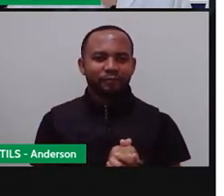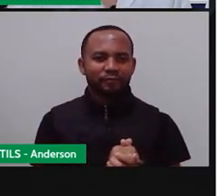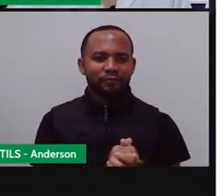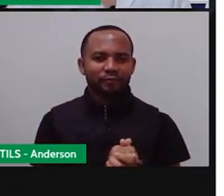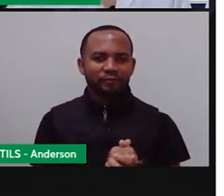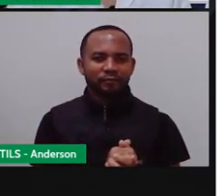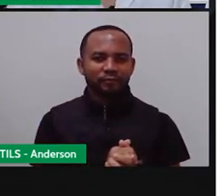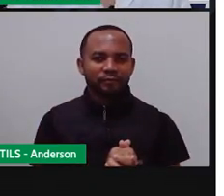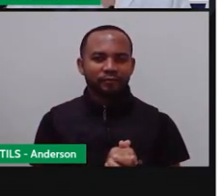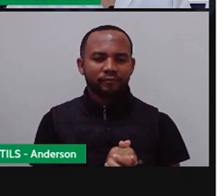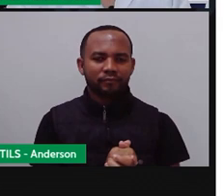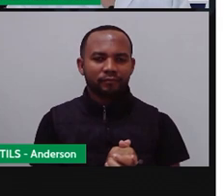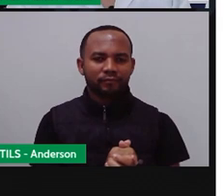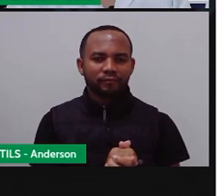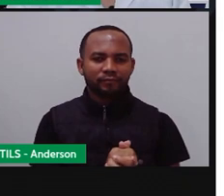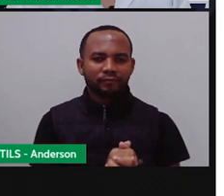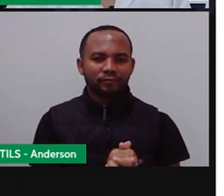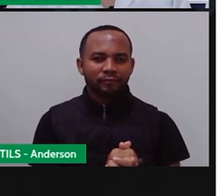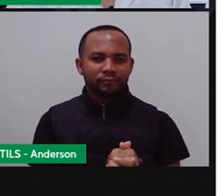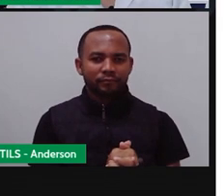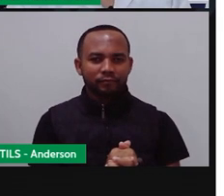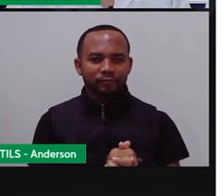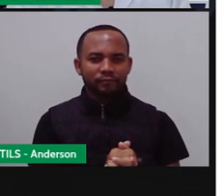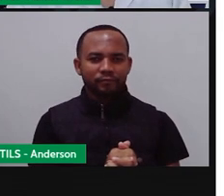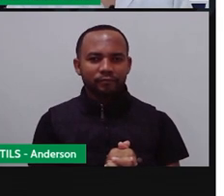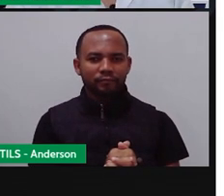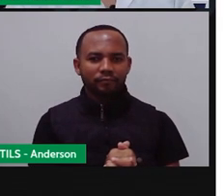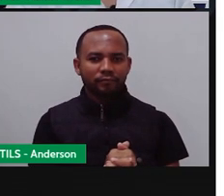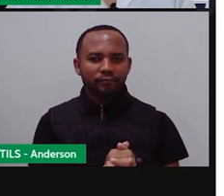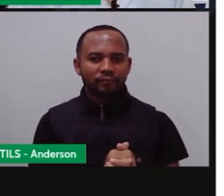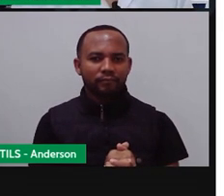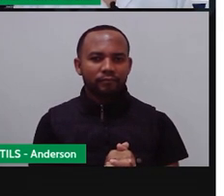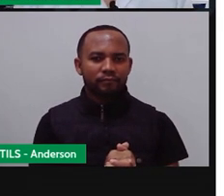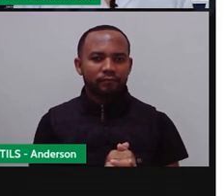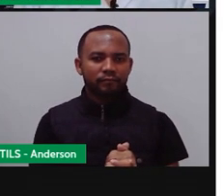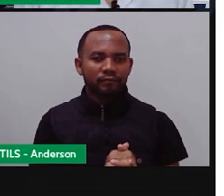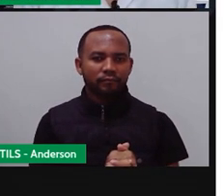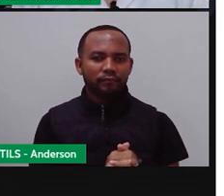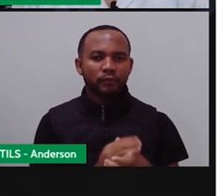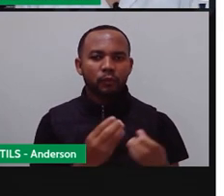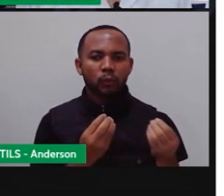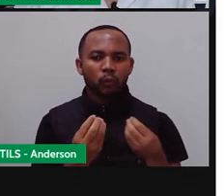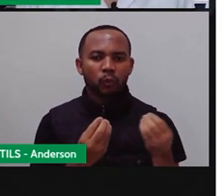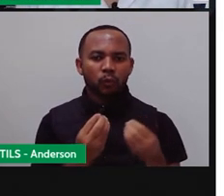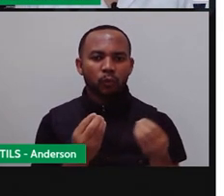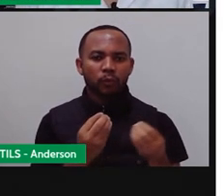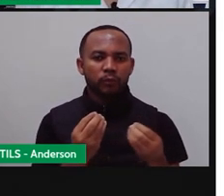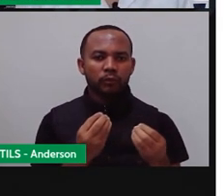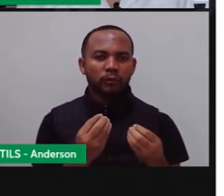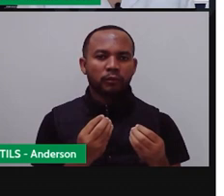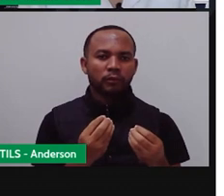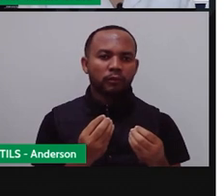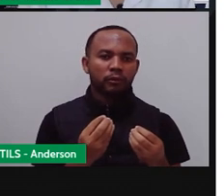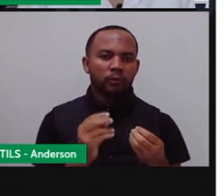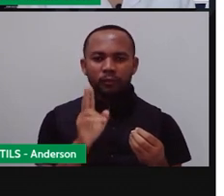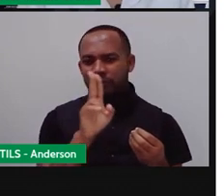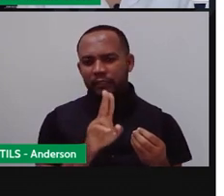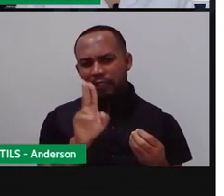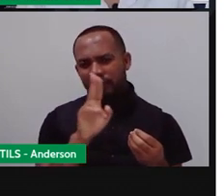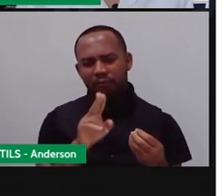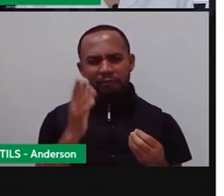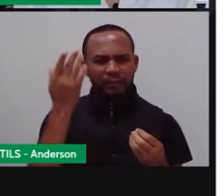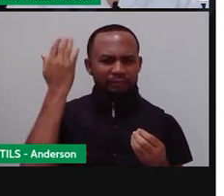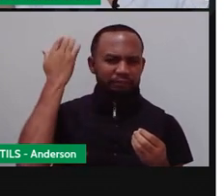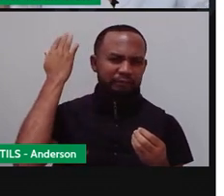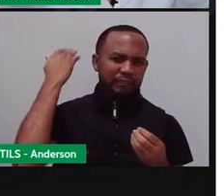cachorrinho aí dando a patinha pra sua dona ou pro seu dono. Bom, o sistema utilizado, né, desde o período pré